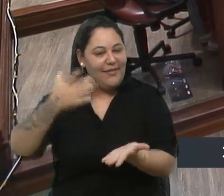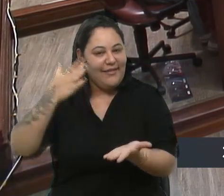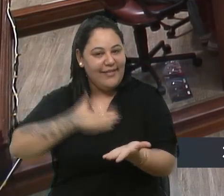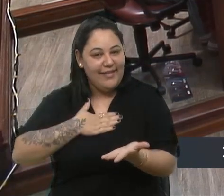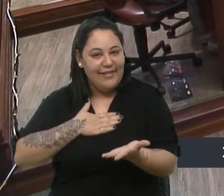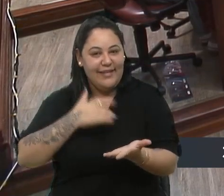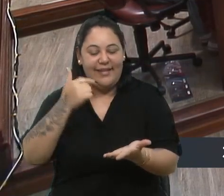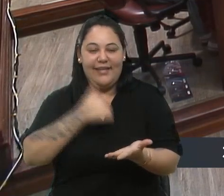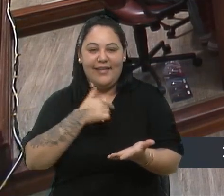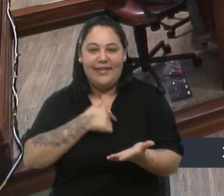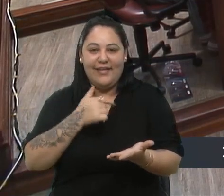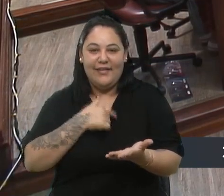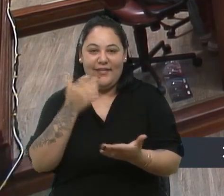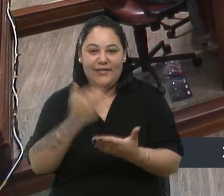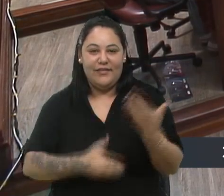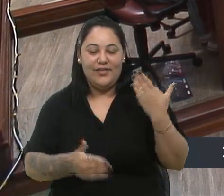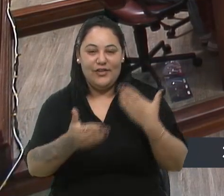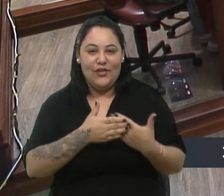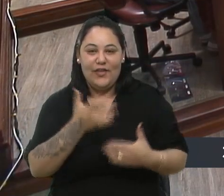toda tarde,